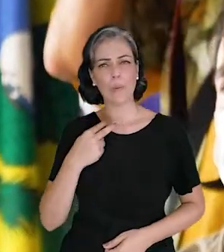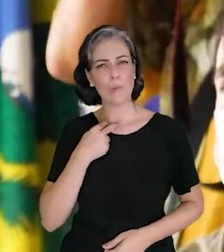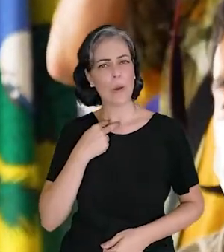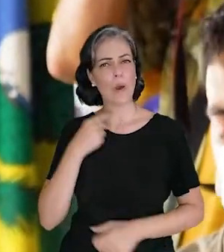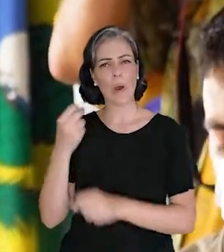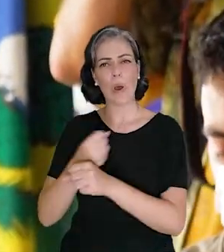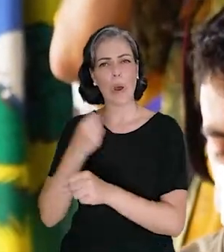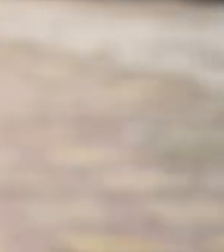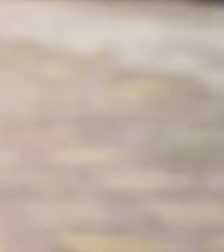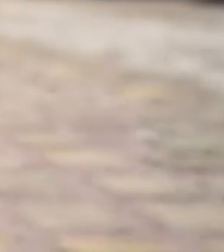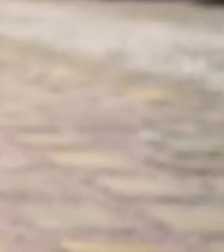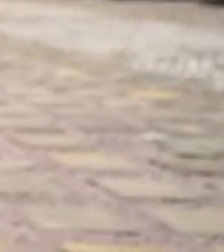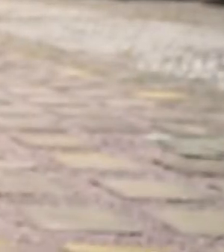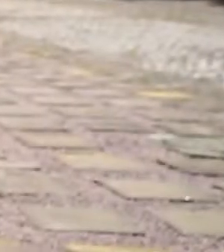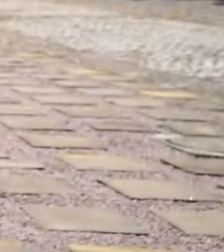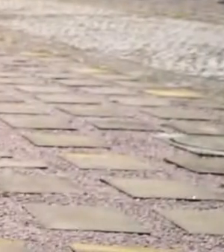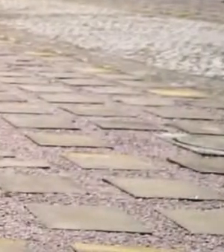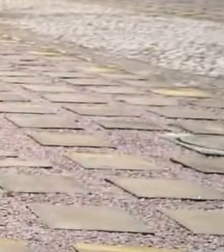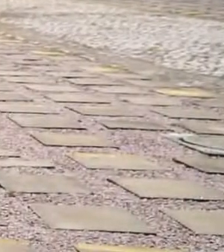contribuinte.